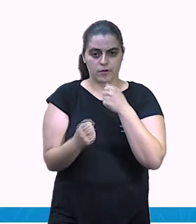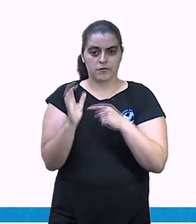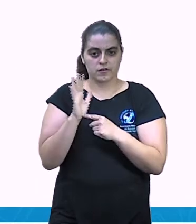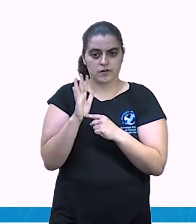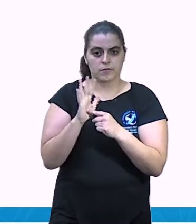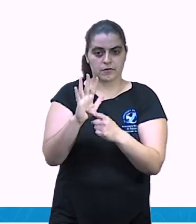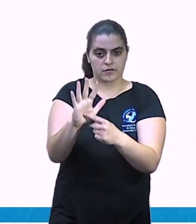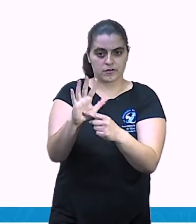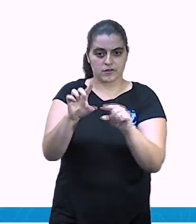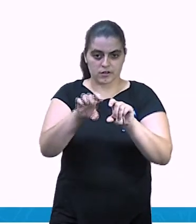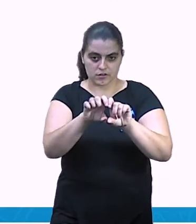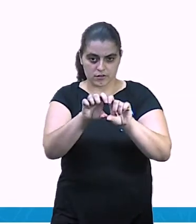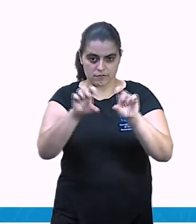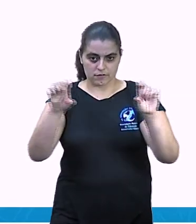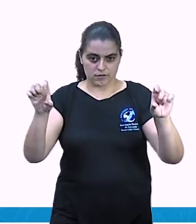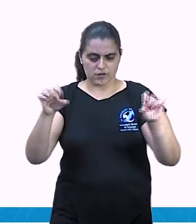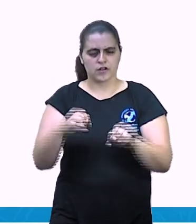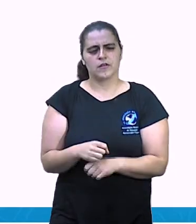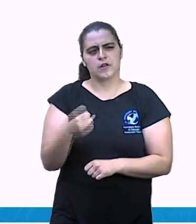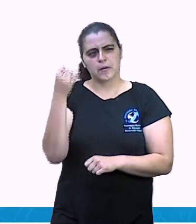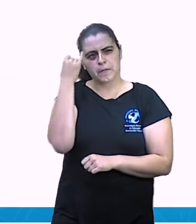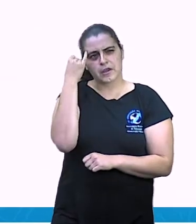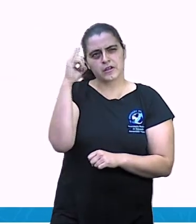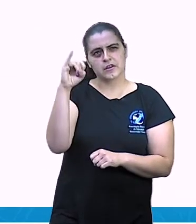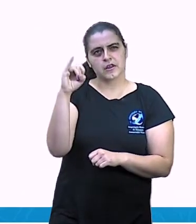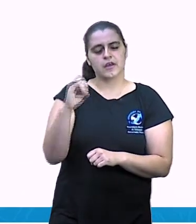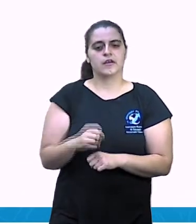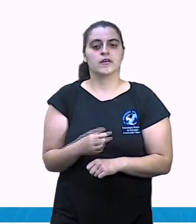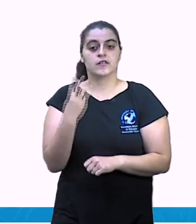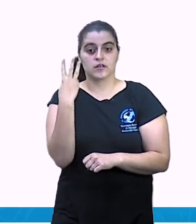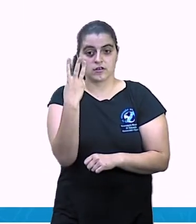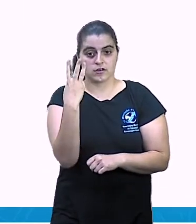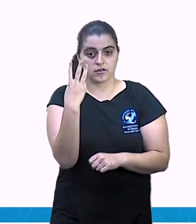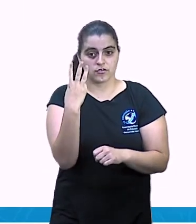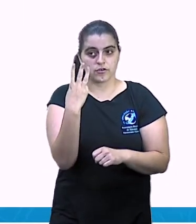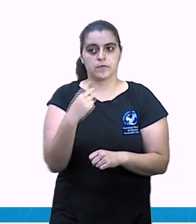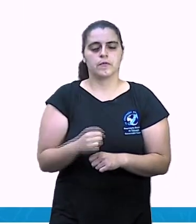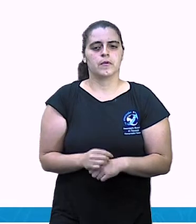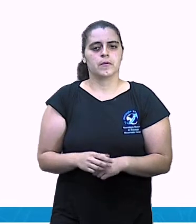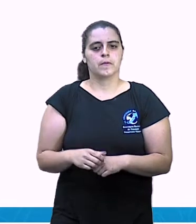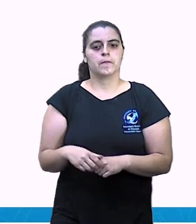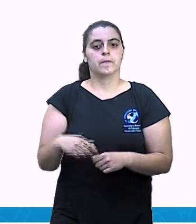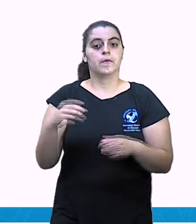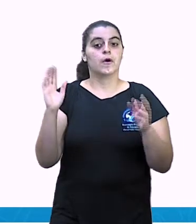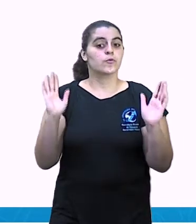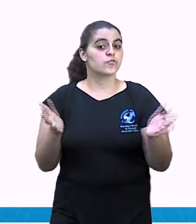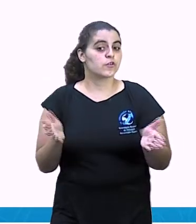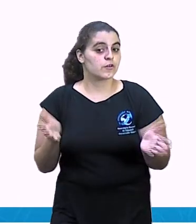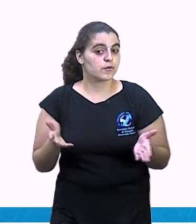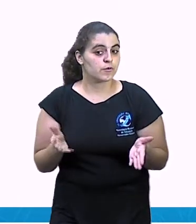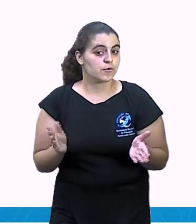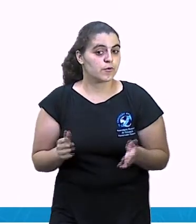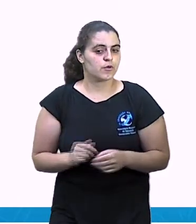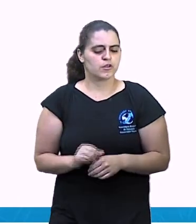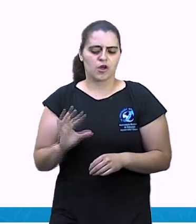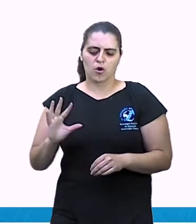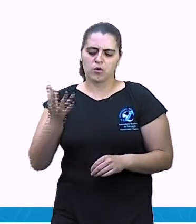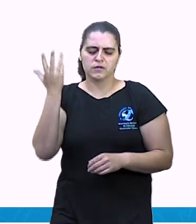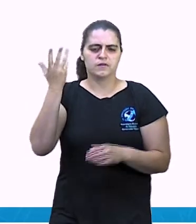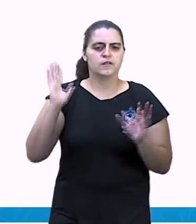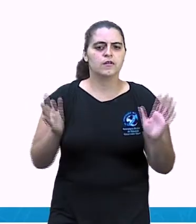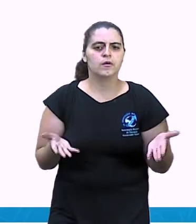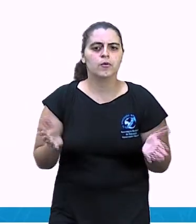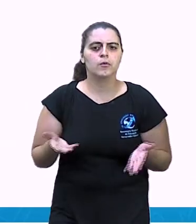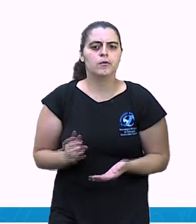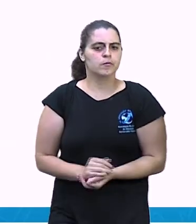frase, ele vai te dar uma ideia. Três tipos de ideia. Presente, a ação está acontecendo